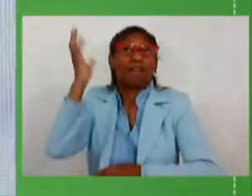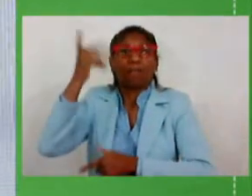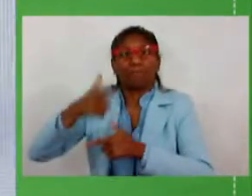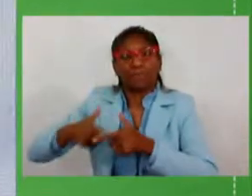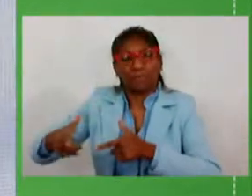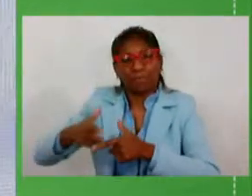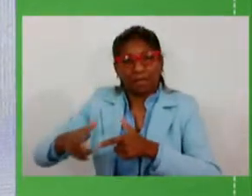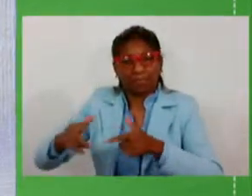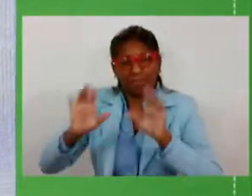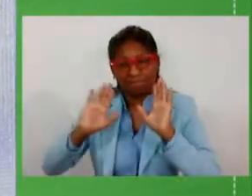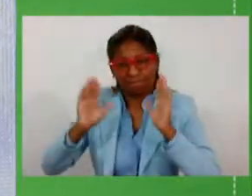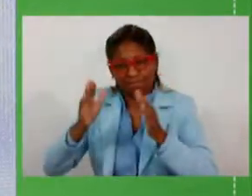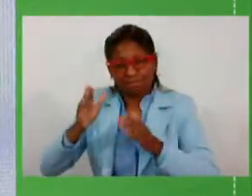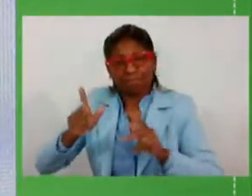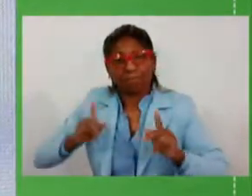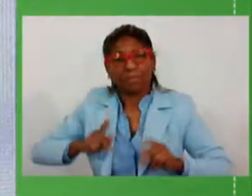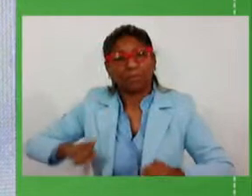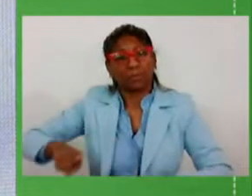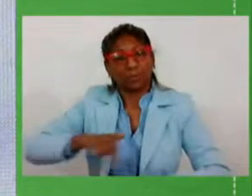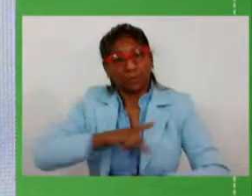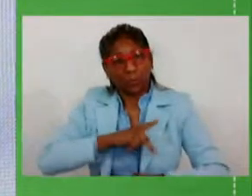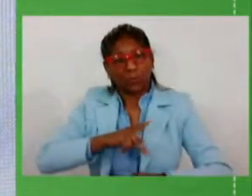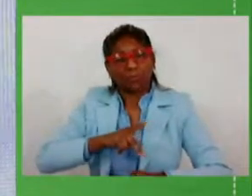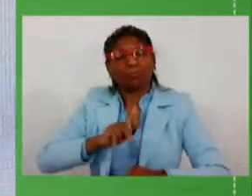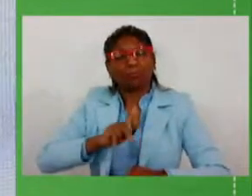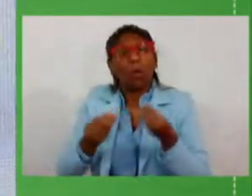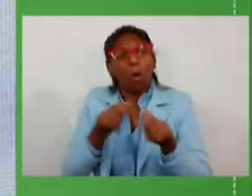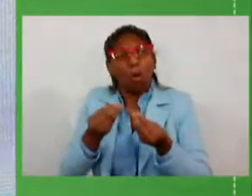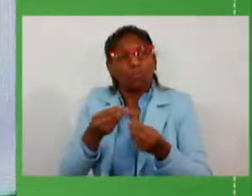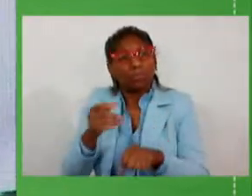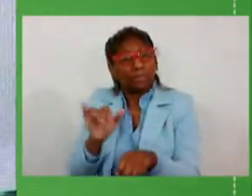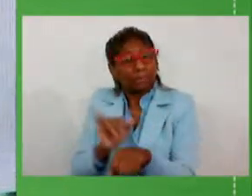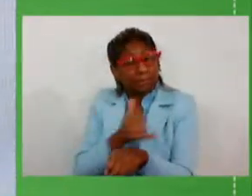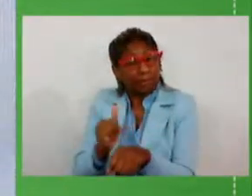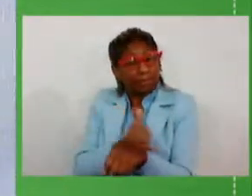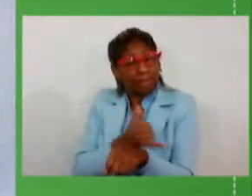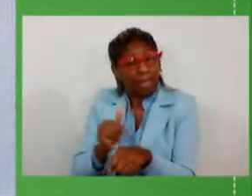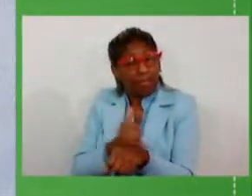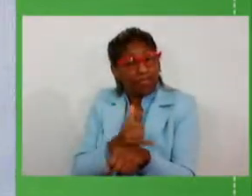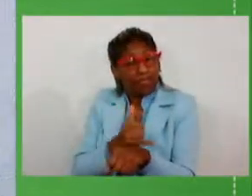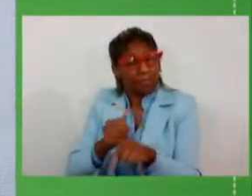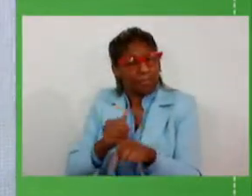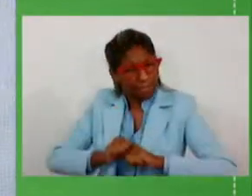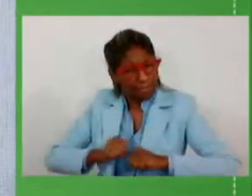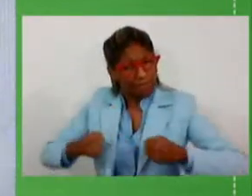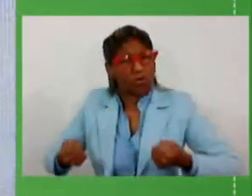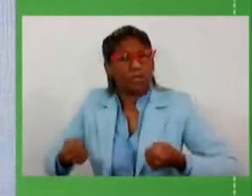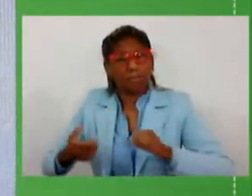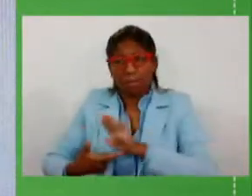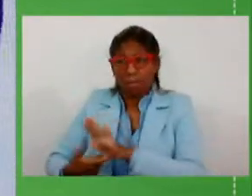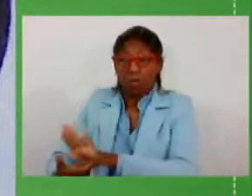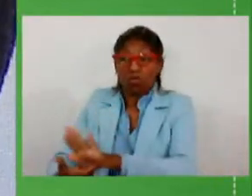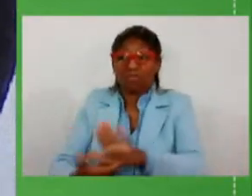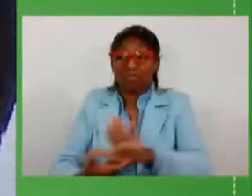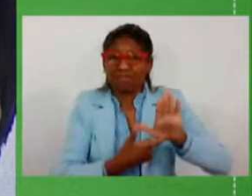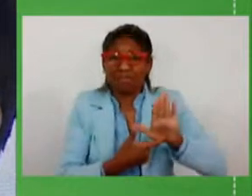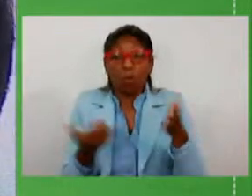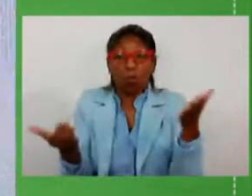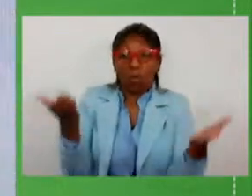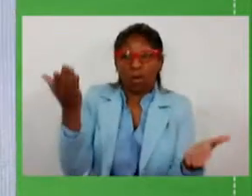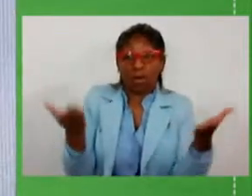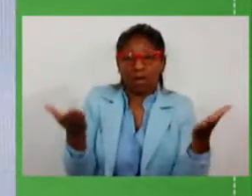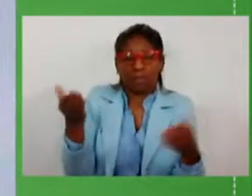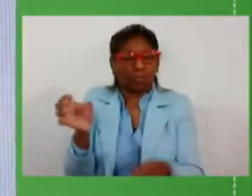concentramos de forma estratégica a energia naquilo que realmente fosse impactar para o equilíbrio financeiro do Estado